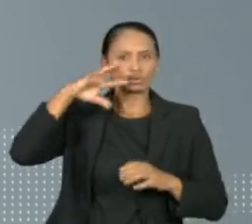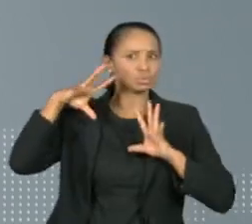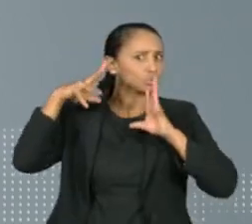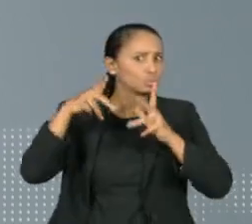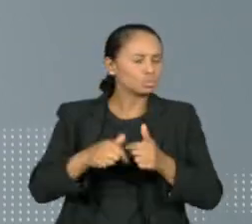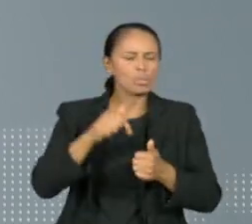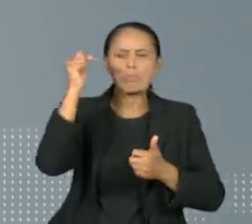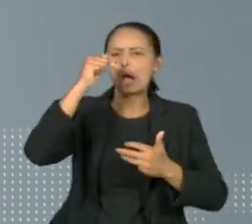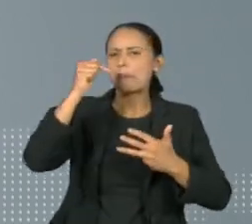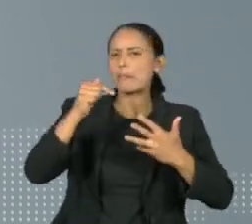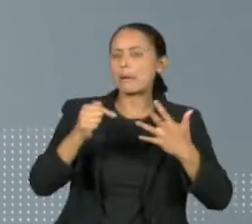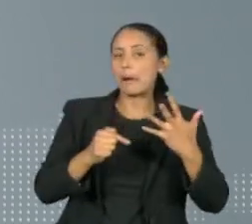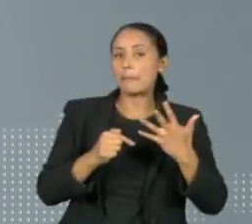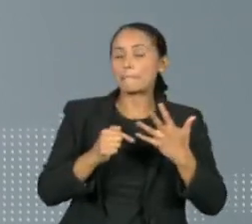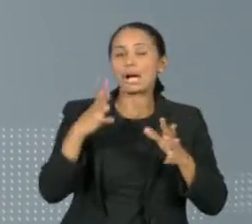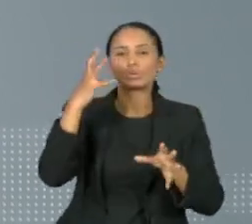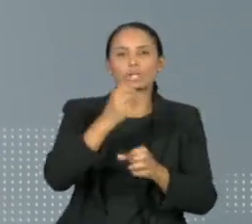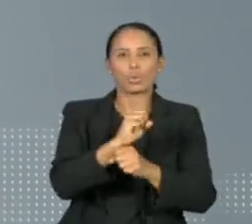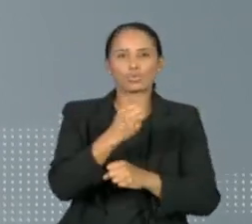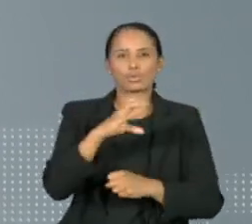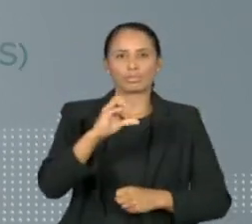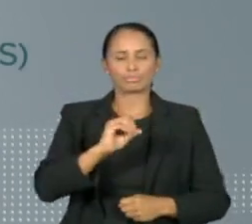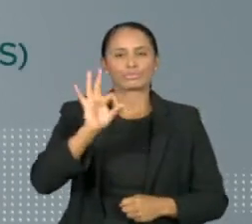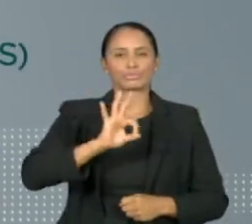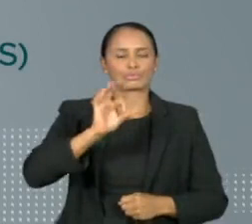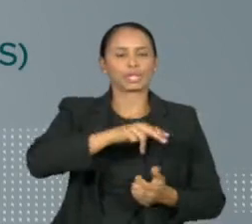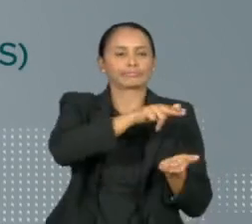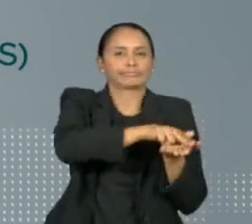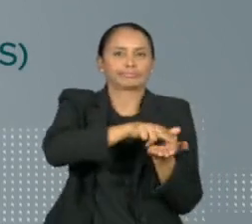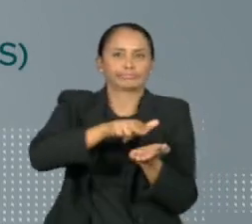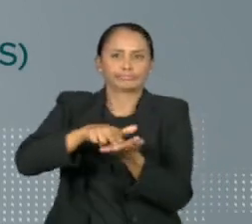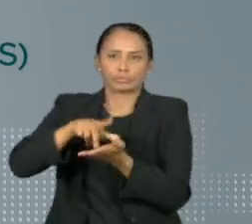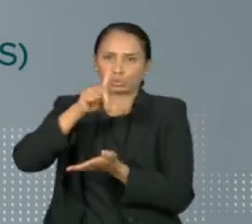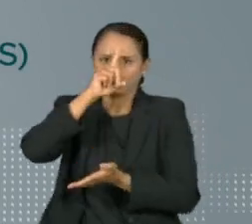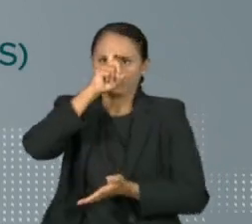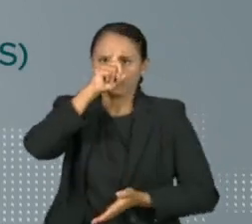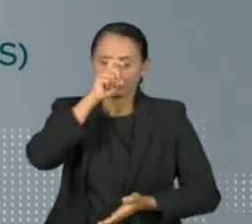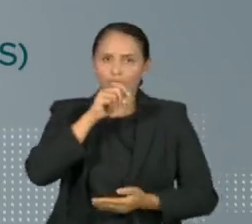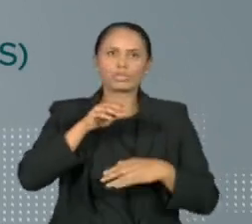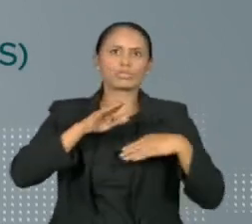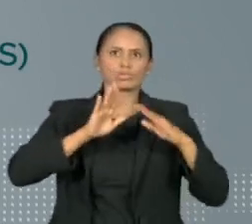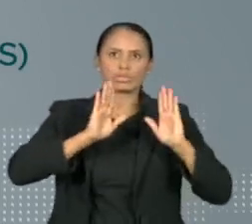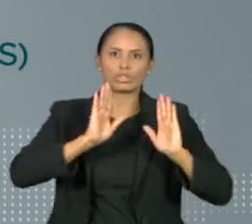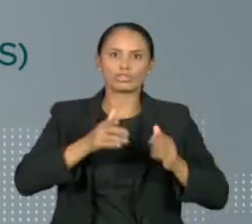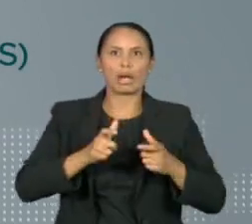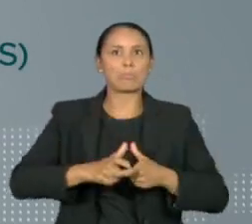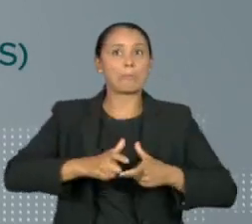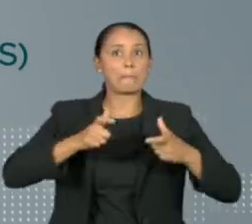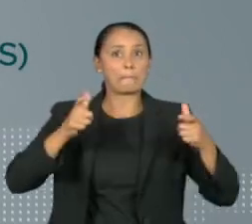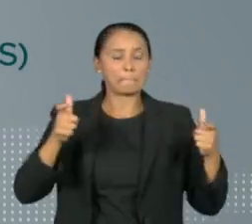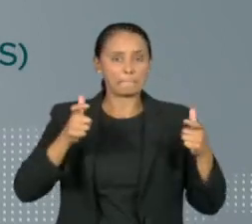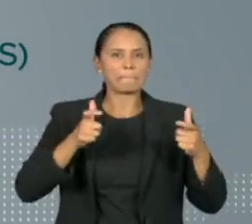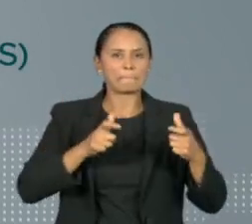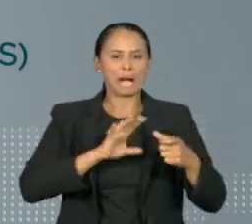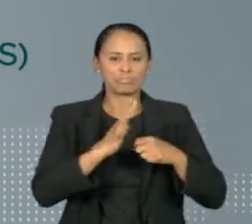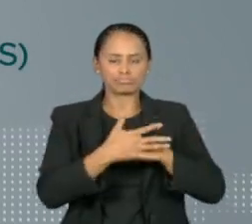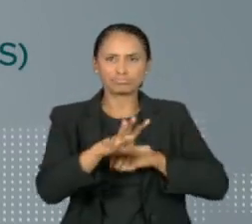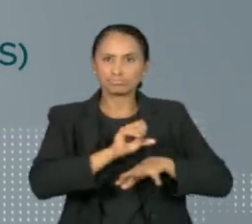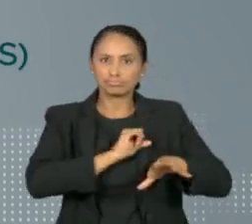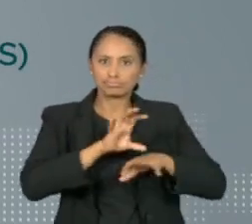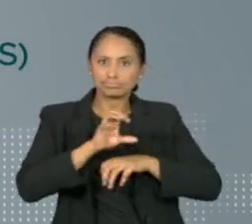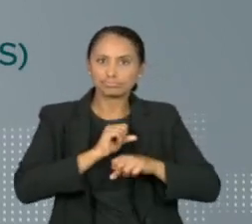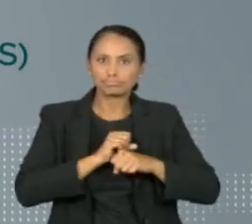com mais de 80% de ocupação. Já são mais de 26 milhões de infectados no país, com média diária